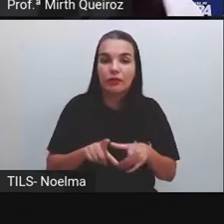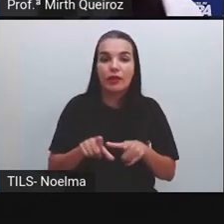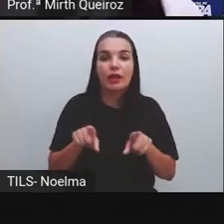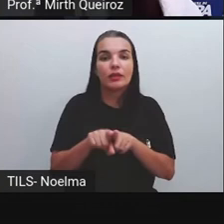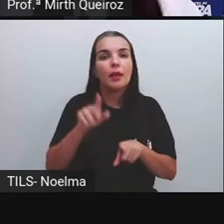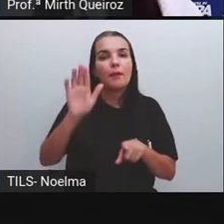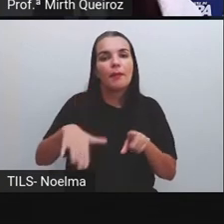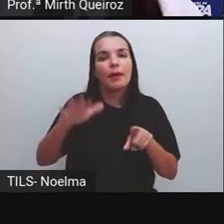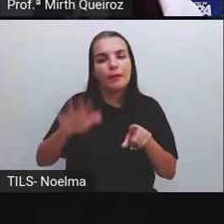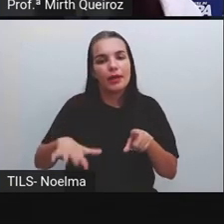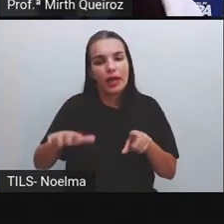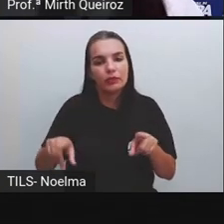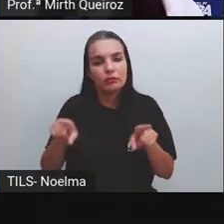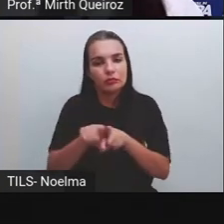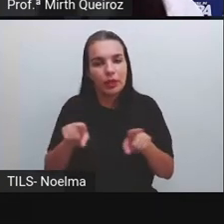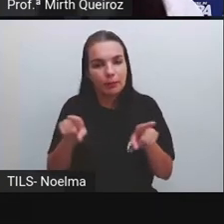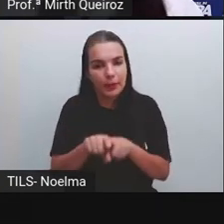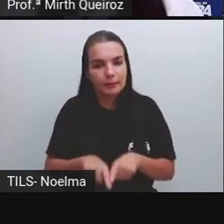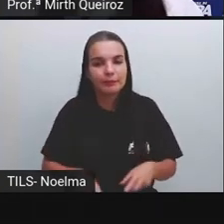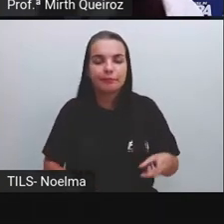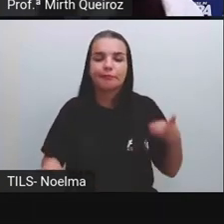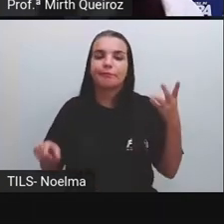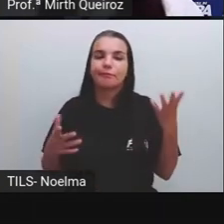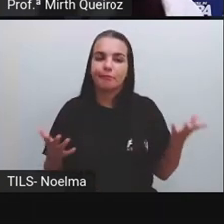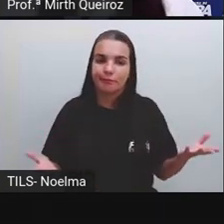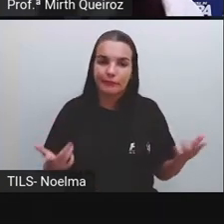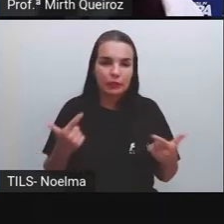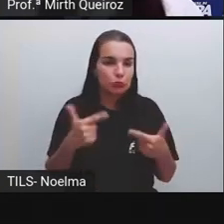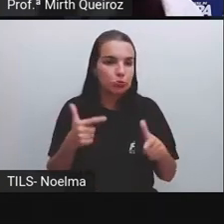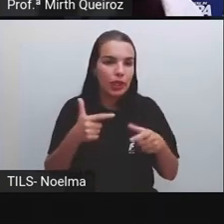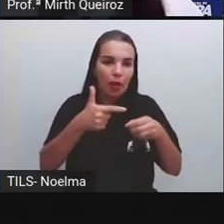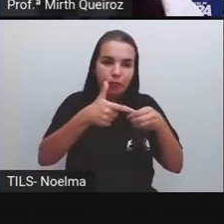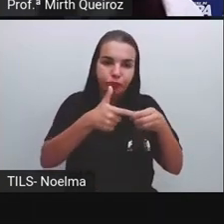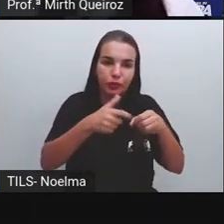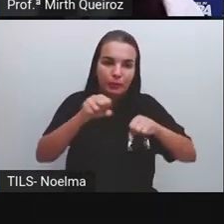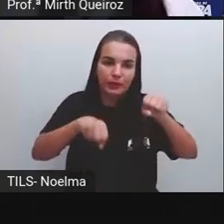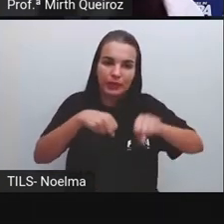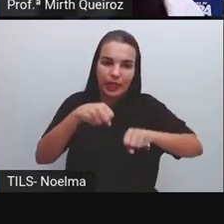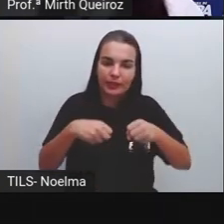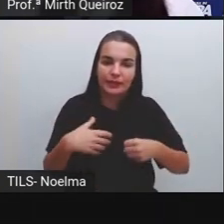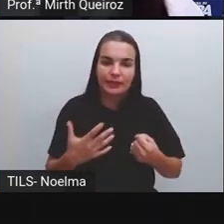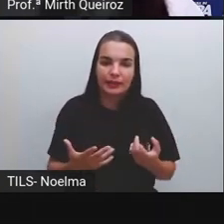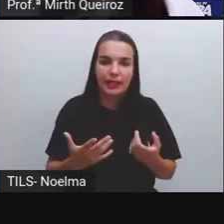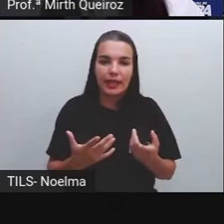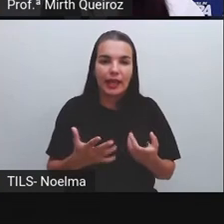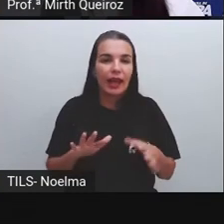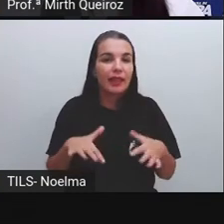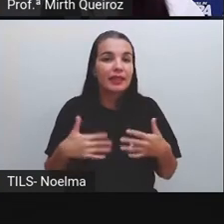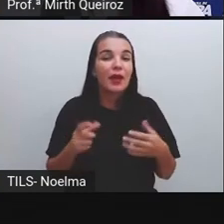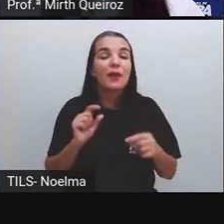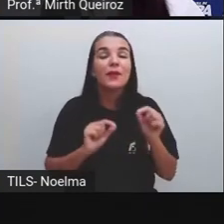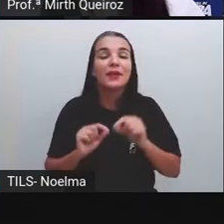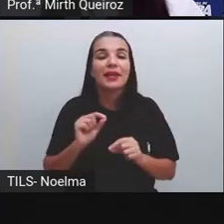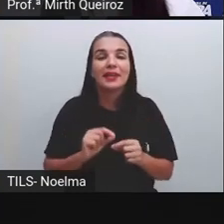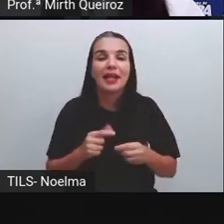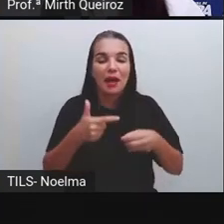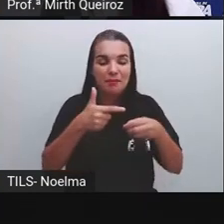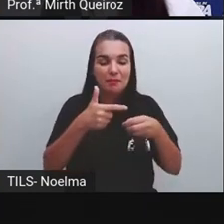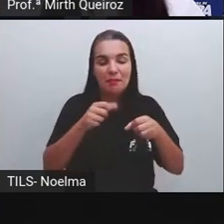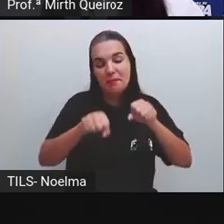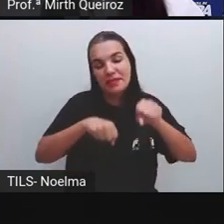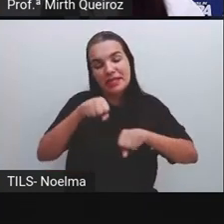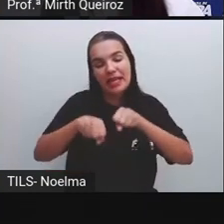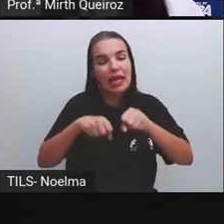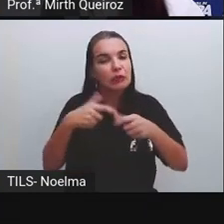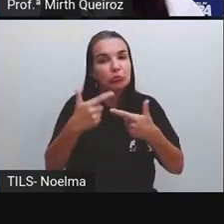ser mais barato, na bicicleta a gente não utiliza nenhum tipo de combustível. E, além disso, a bicicleta também não causa um impacto